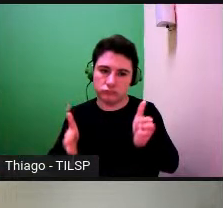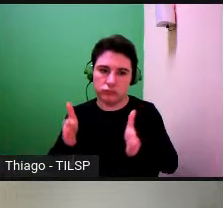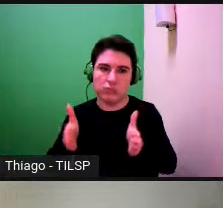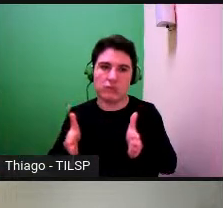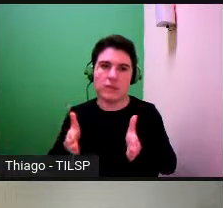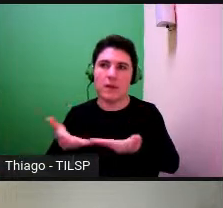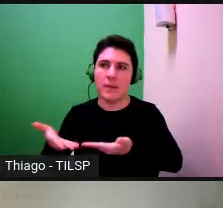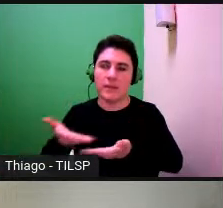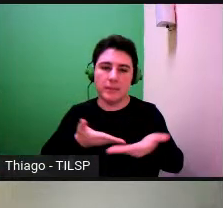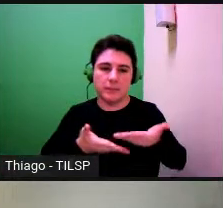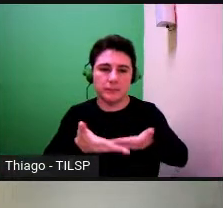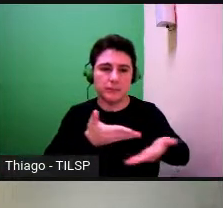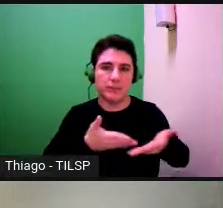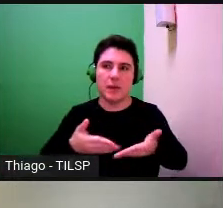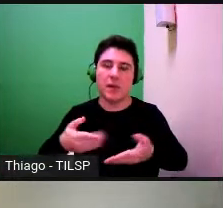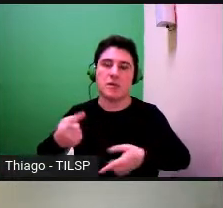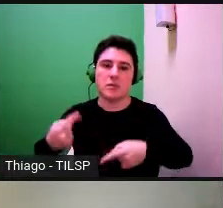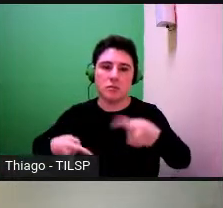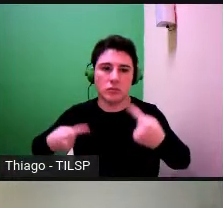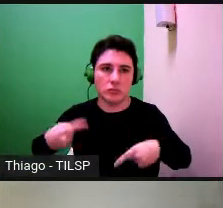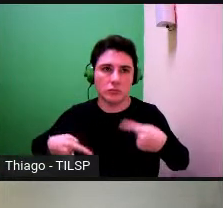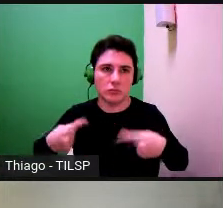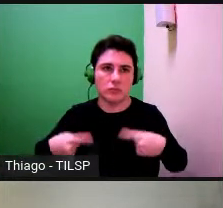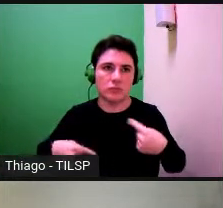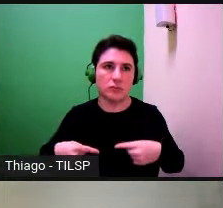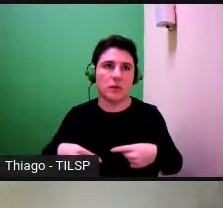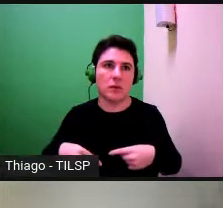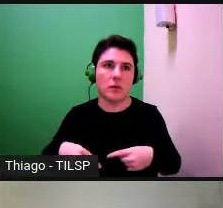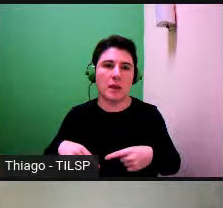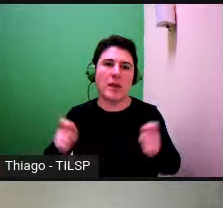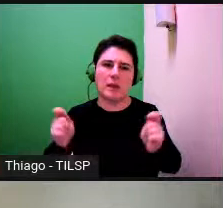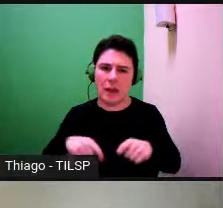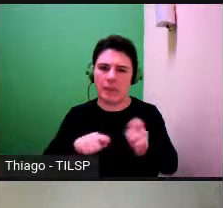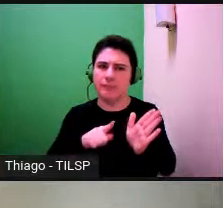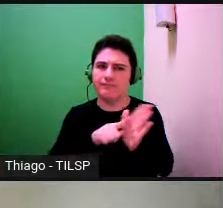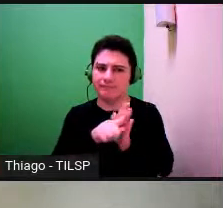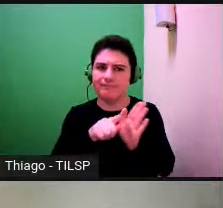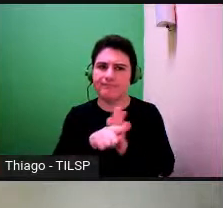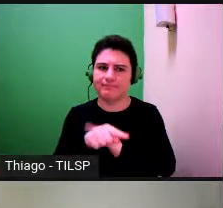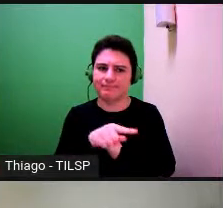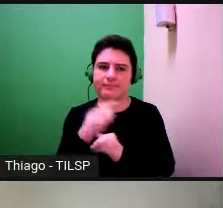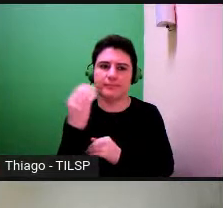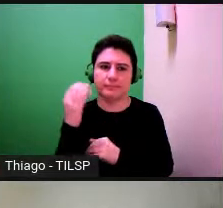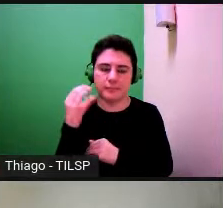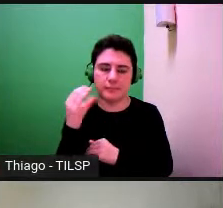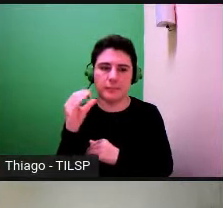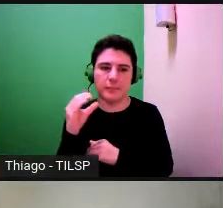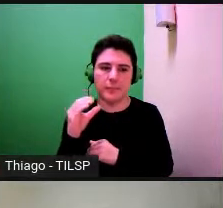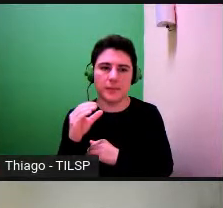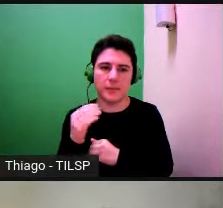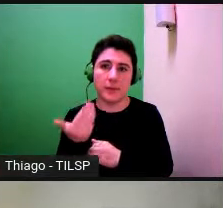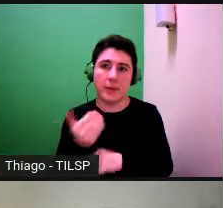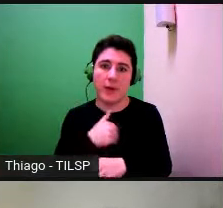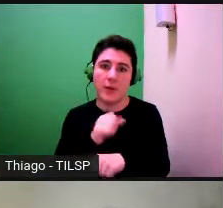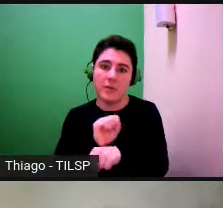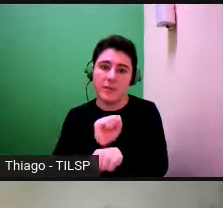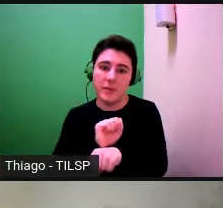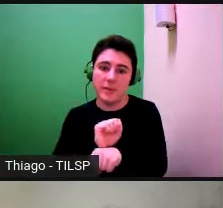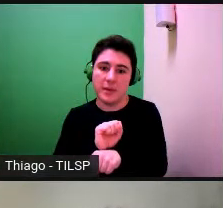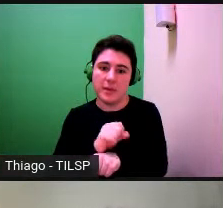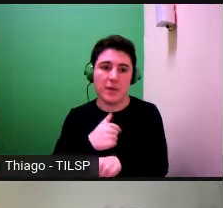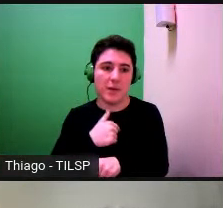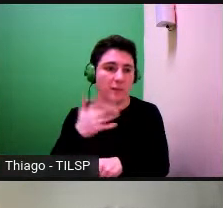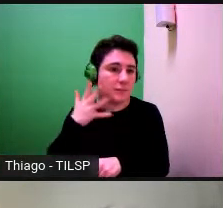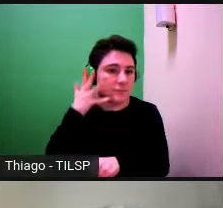partilhada discutida e questionável e espero que as minhas questões